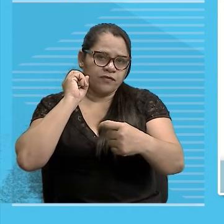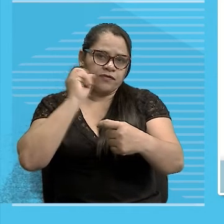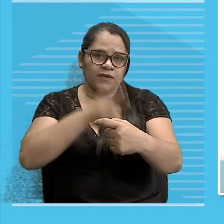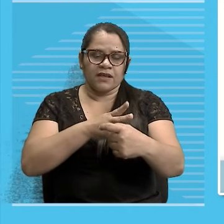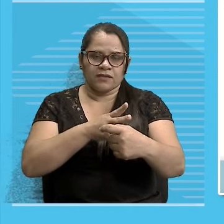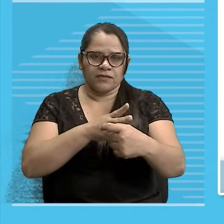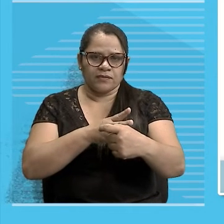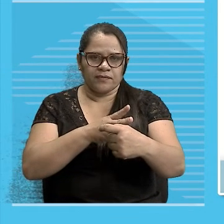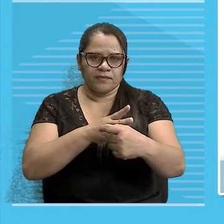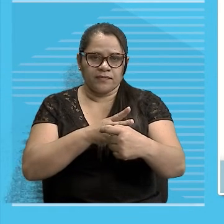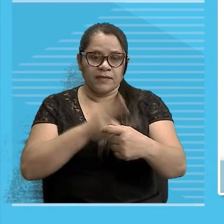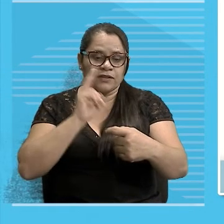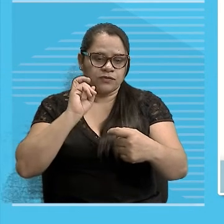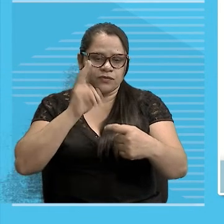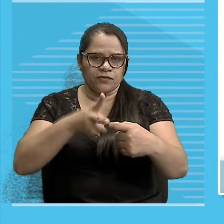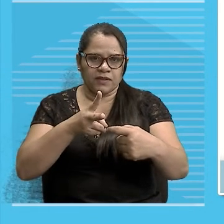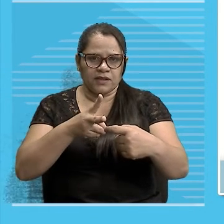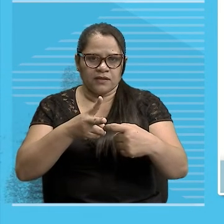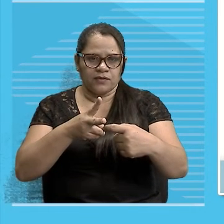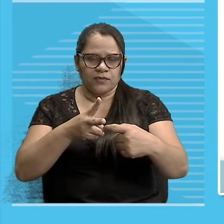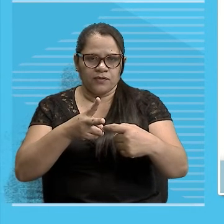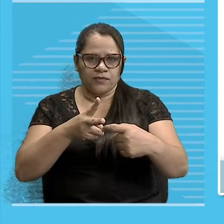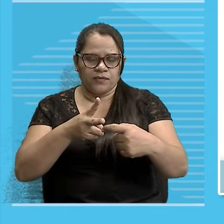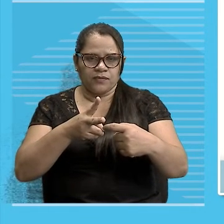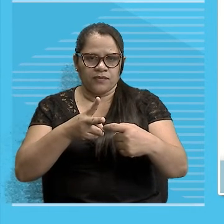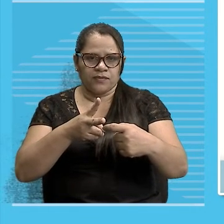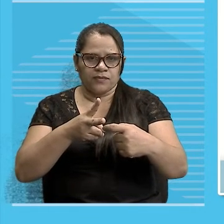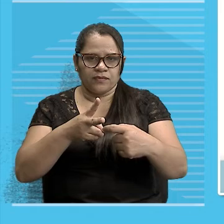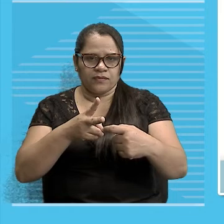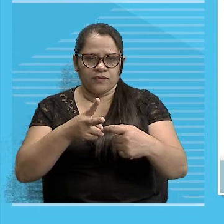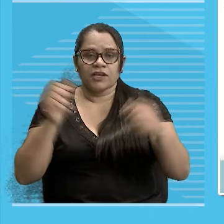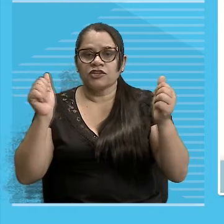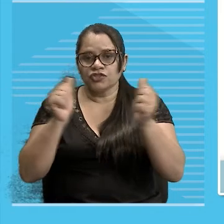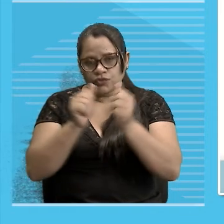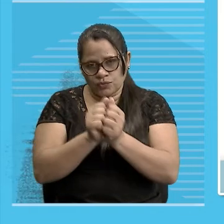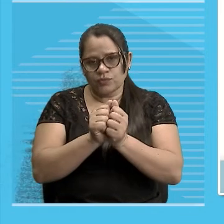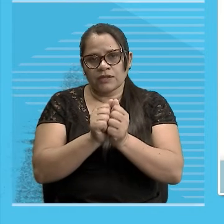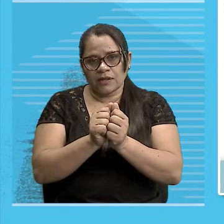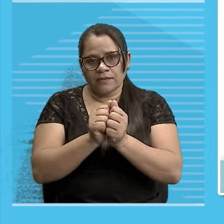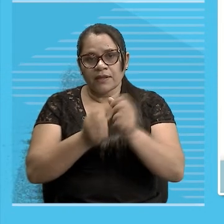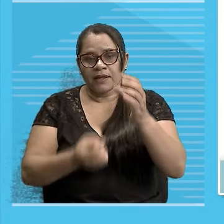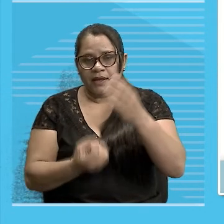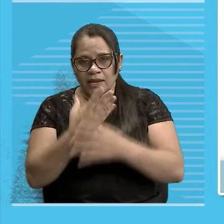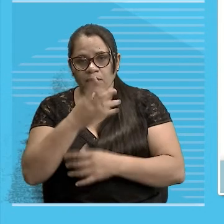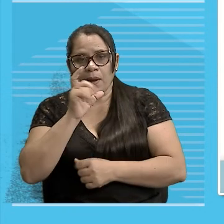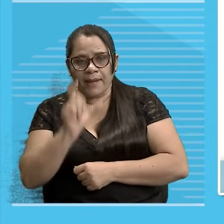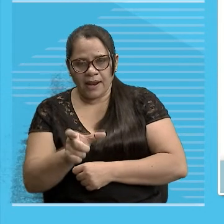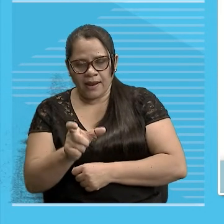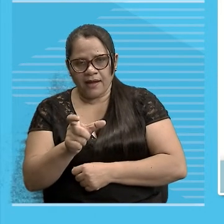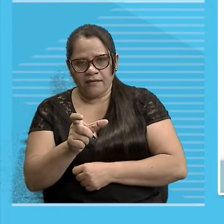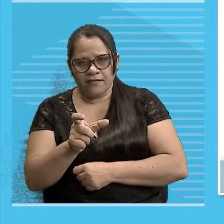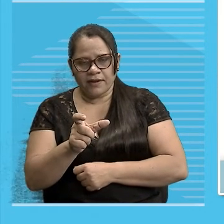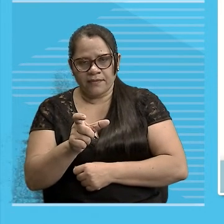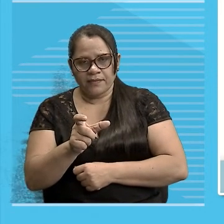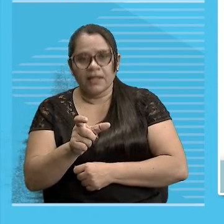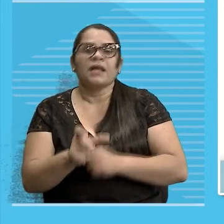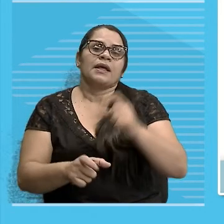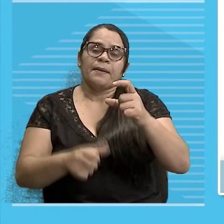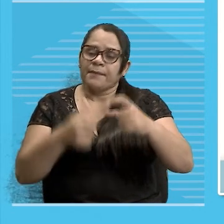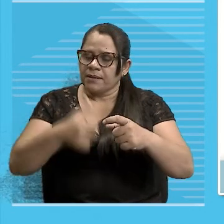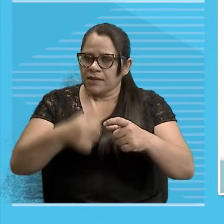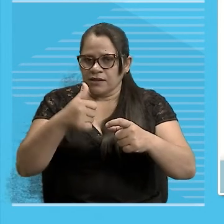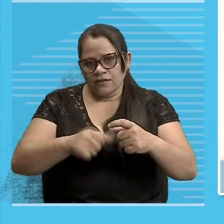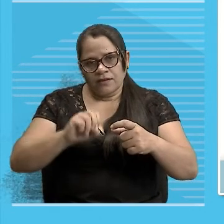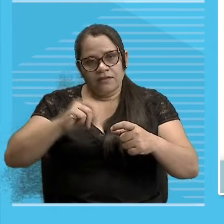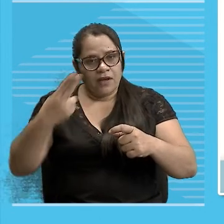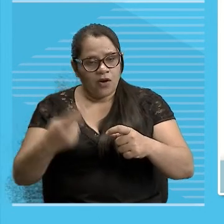Presa Que vai ajudar A formar Outras classes De palavras Vai ajudar A trazer De uma primitiva As derivadas E vai